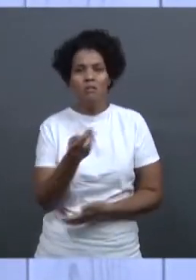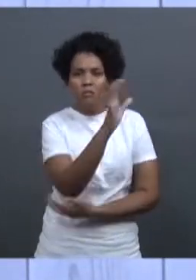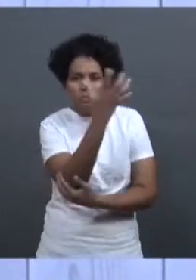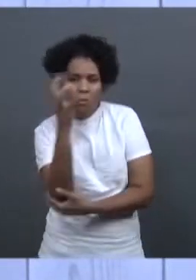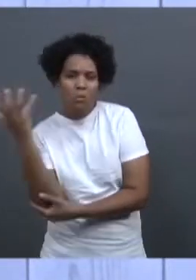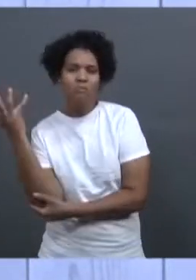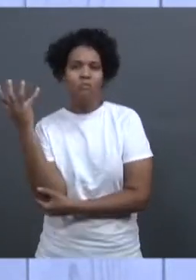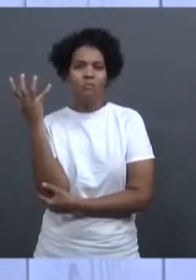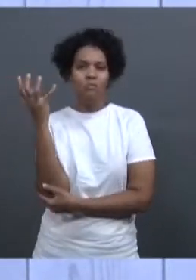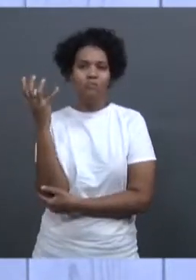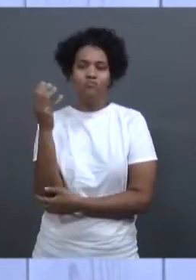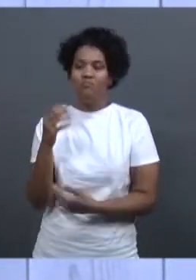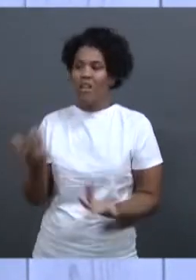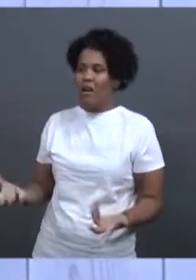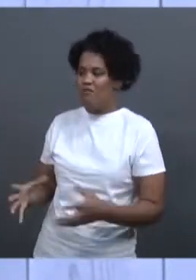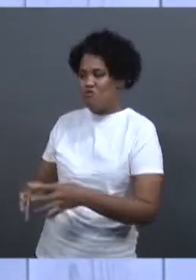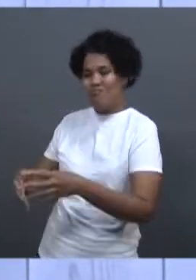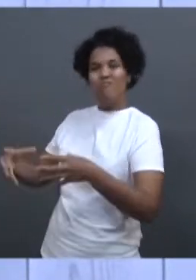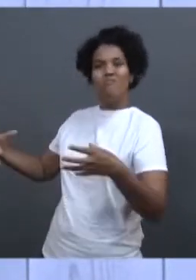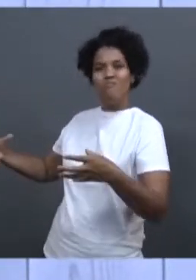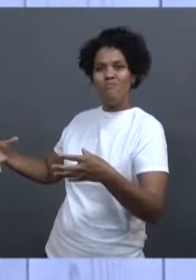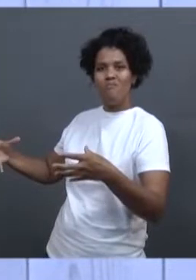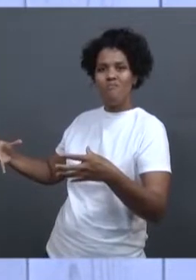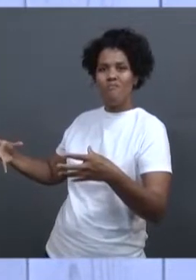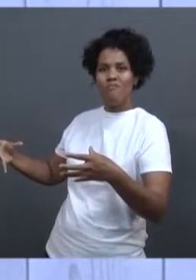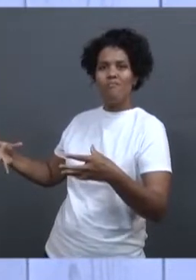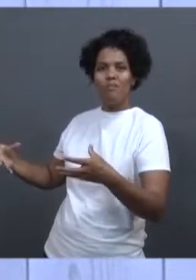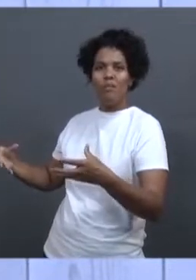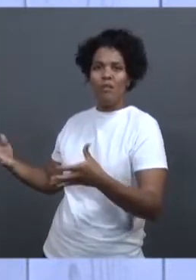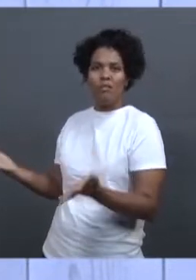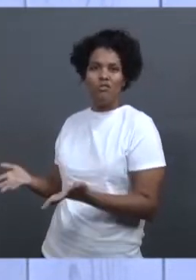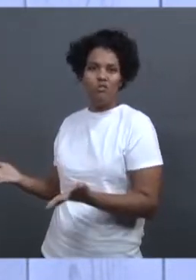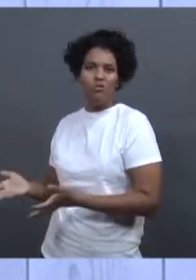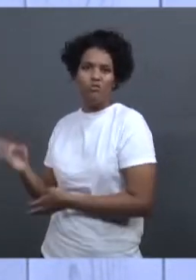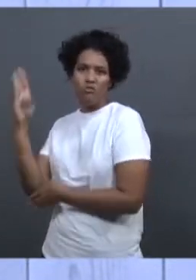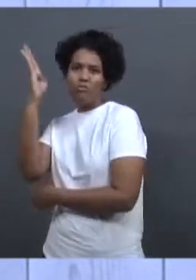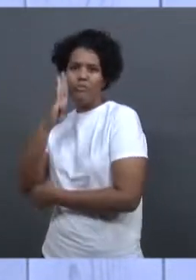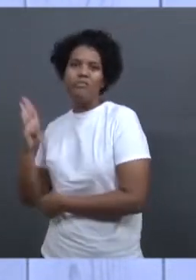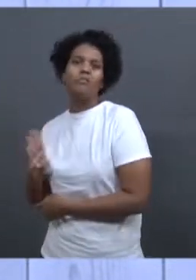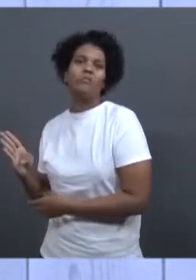dos maiores impactos de tragédias ambientais do Brasil.